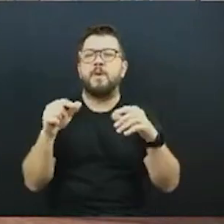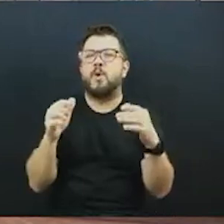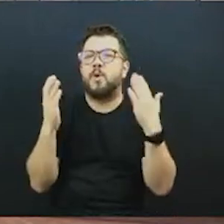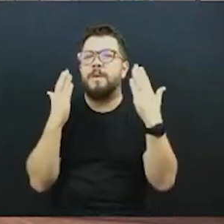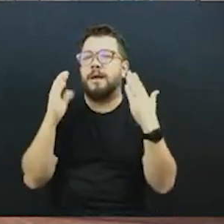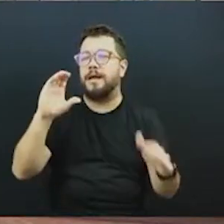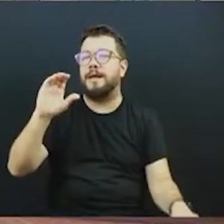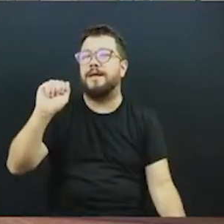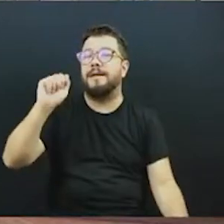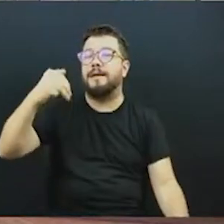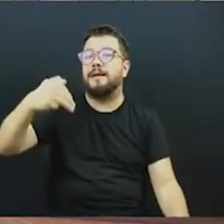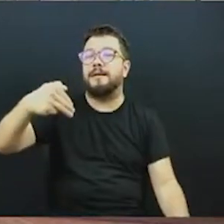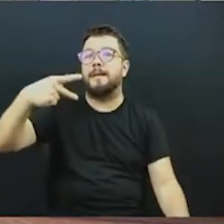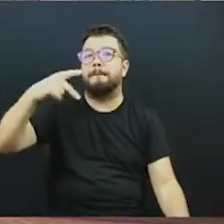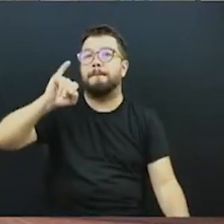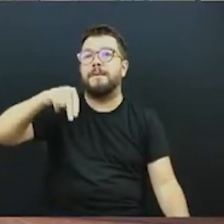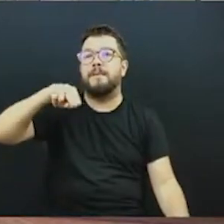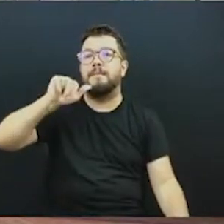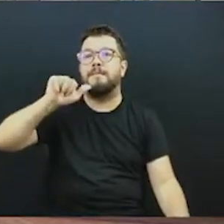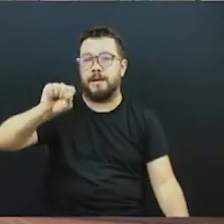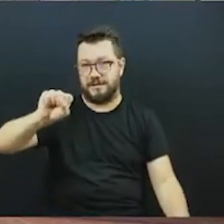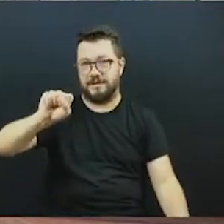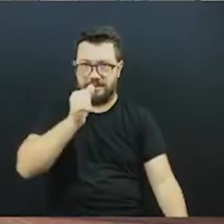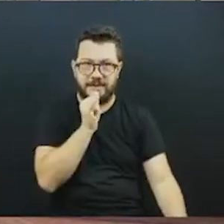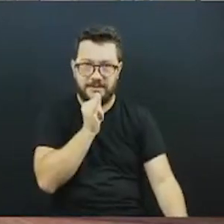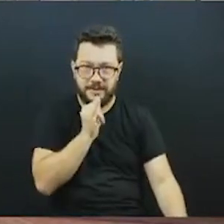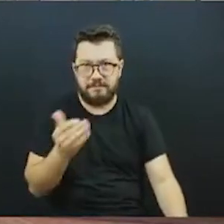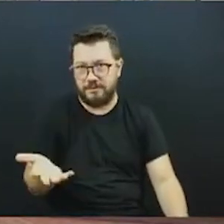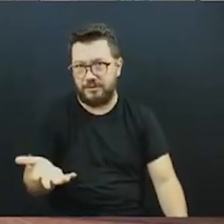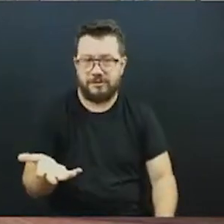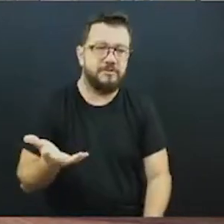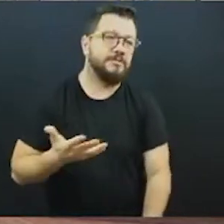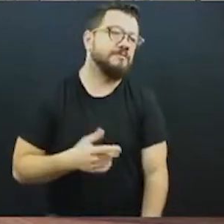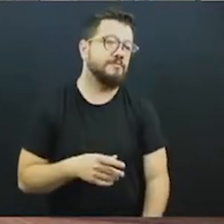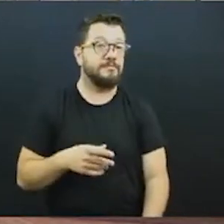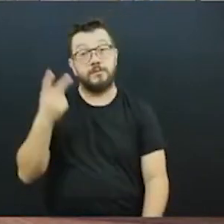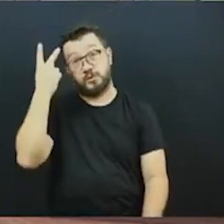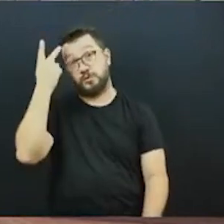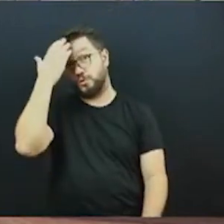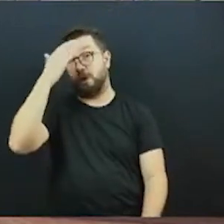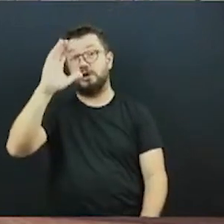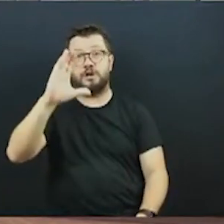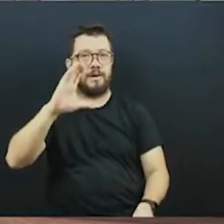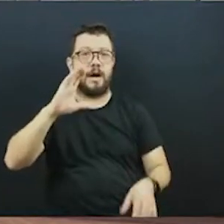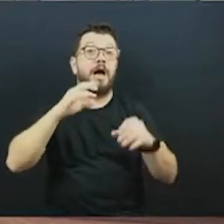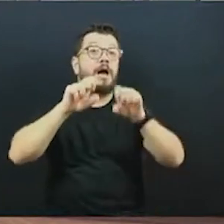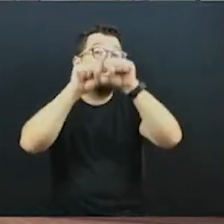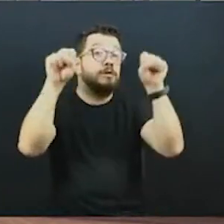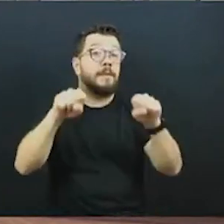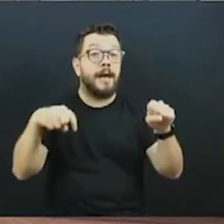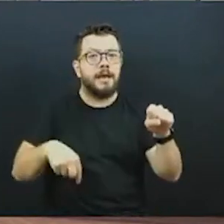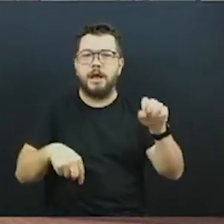a mesma população. Curitiba hoje tem um sistema integrado. Então, a gente só tem que ser justo com a nossa cidade.